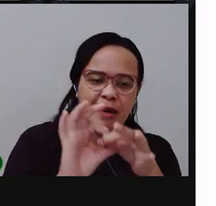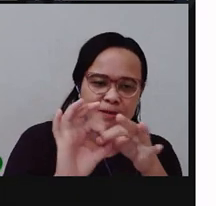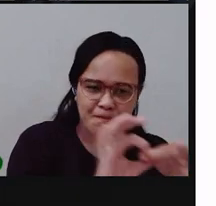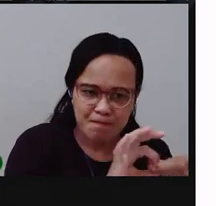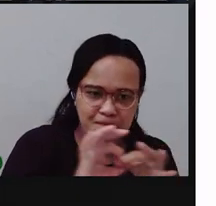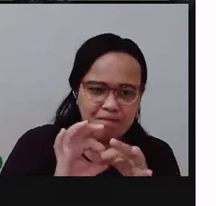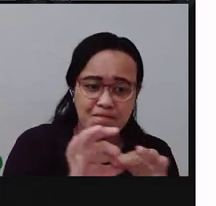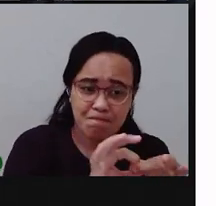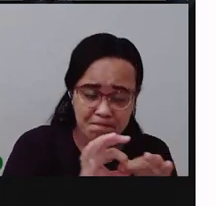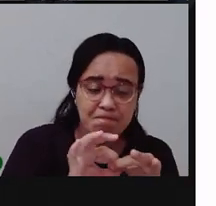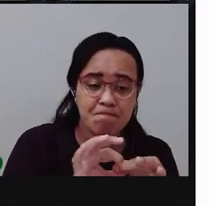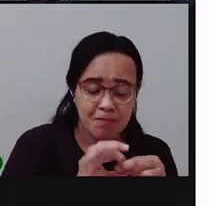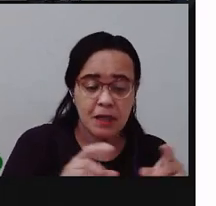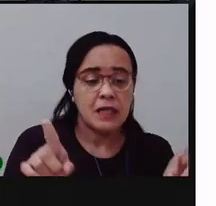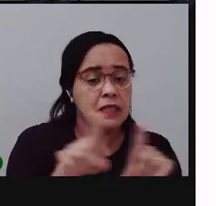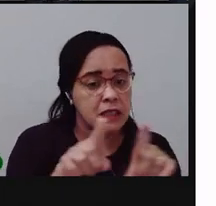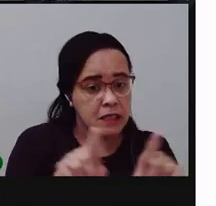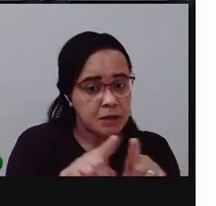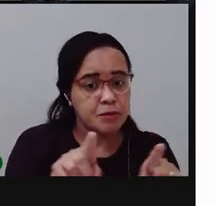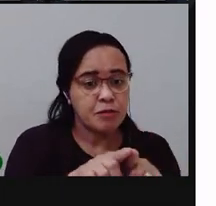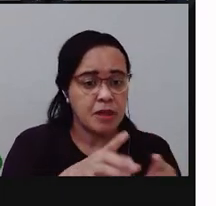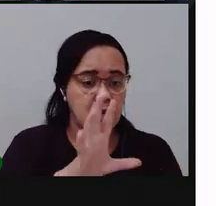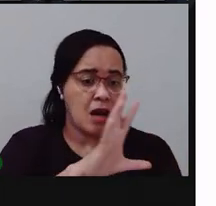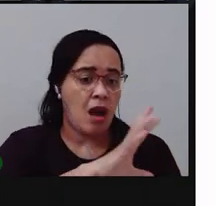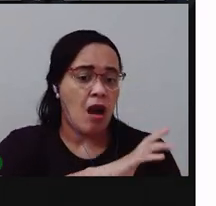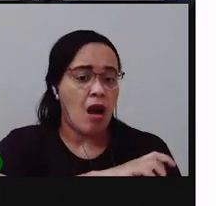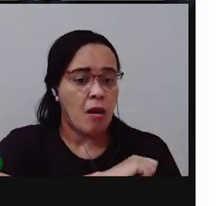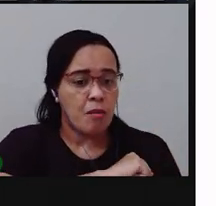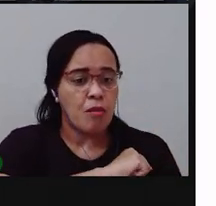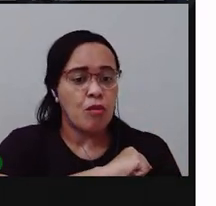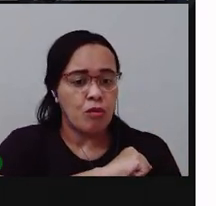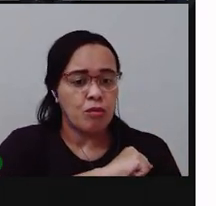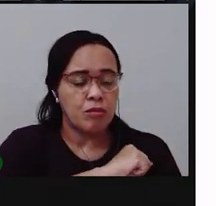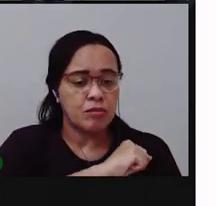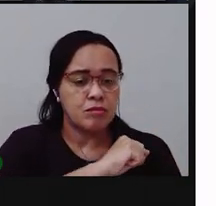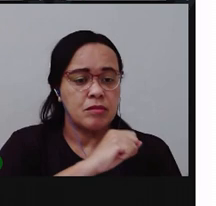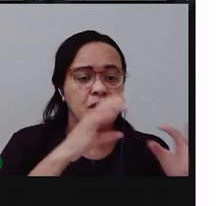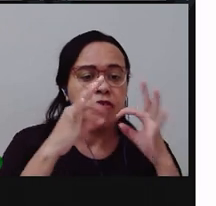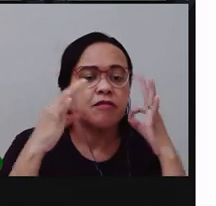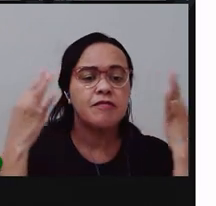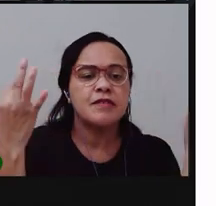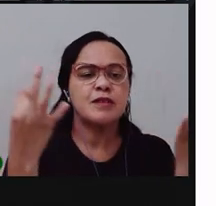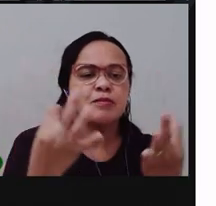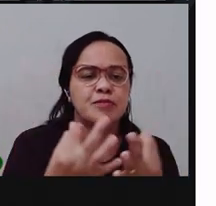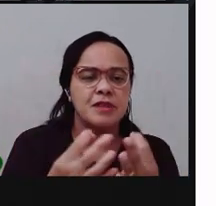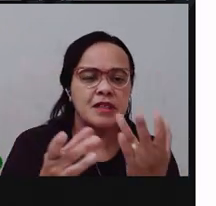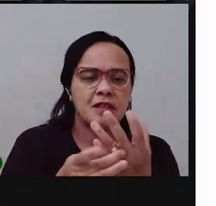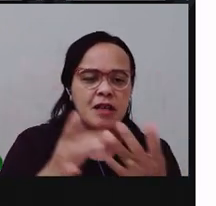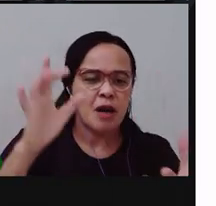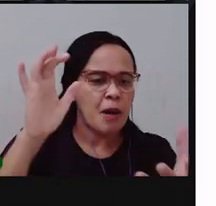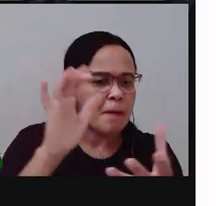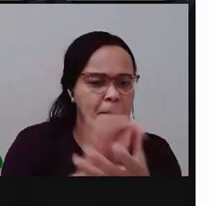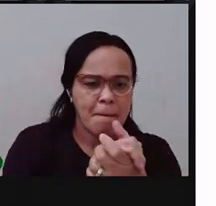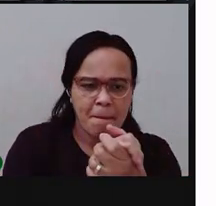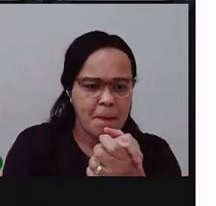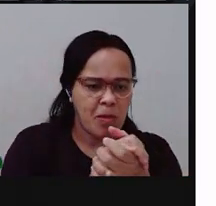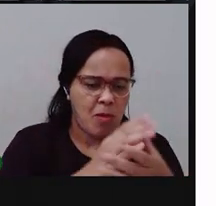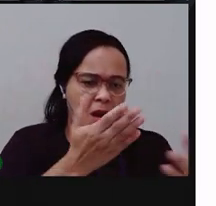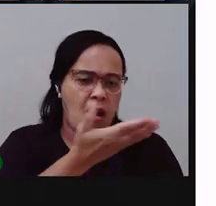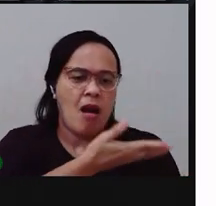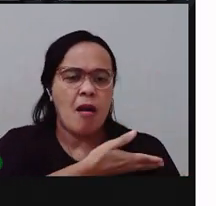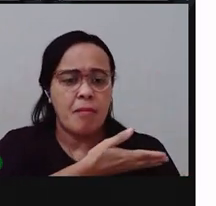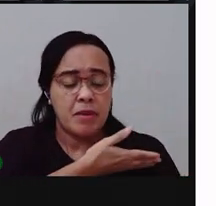amor de família, amor entre amigos, entre casais, respeito e